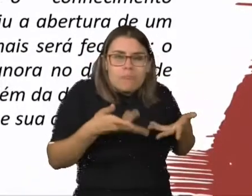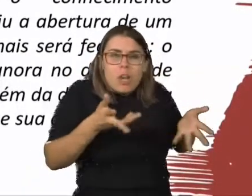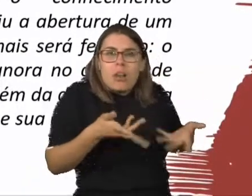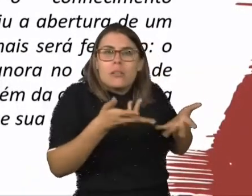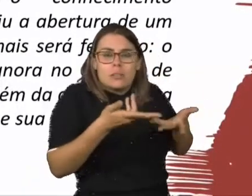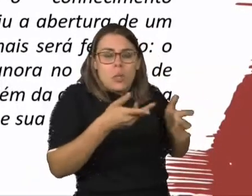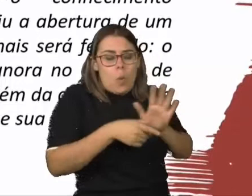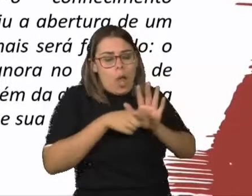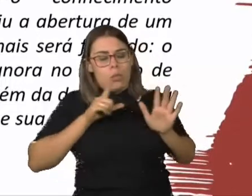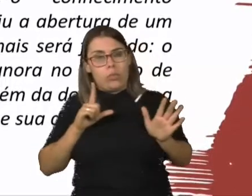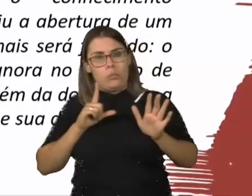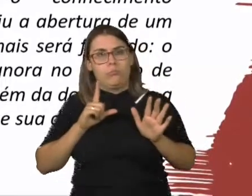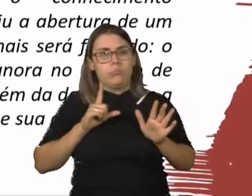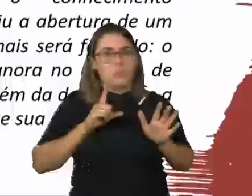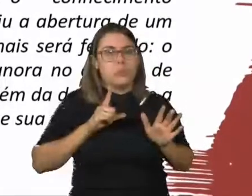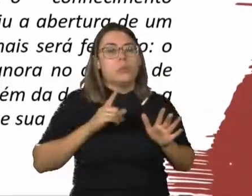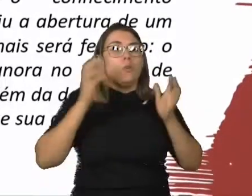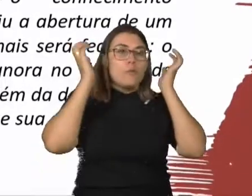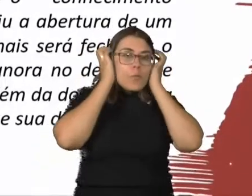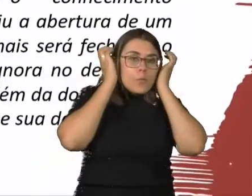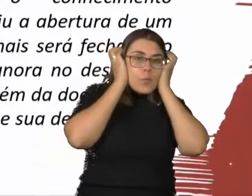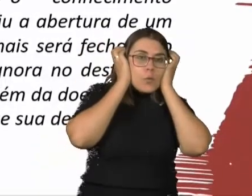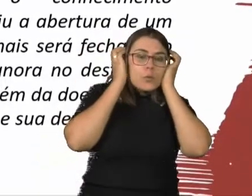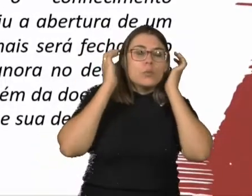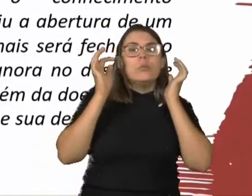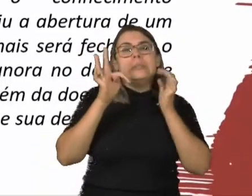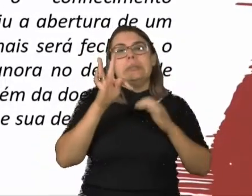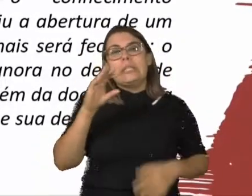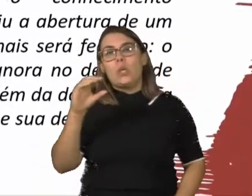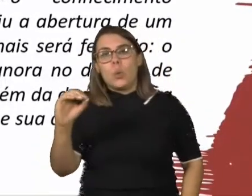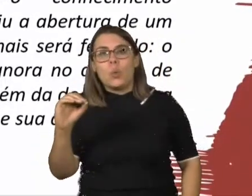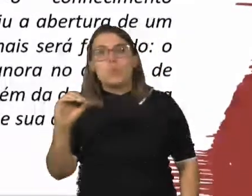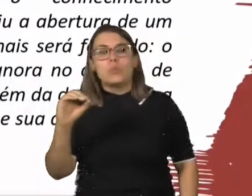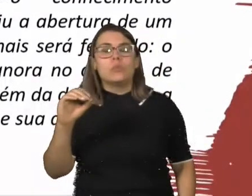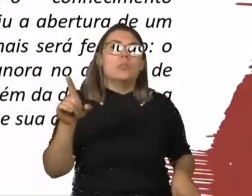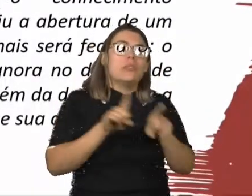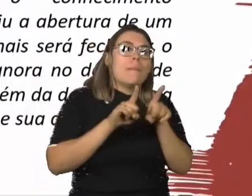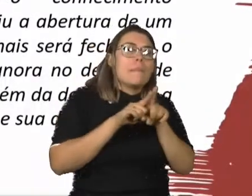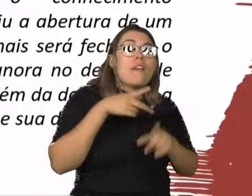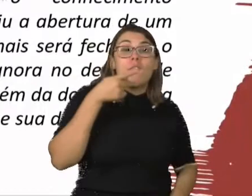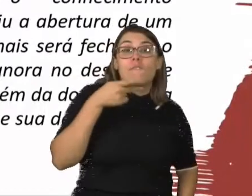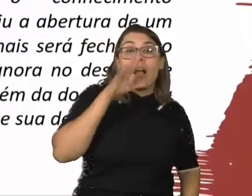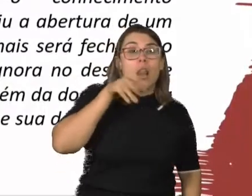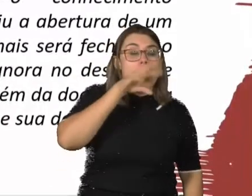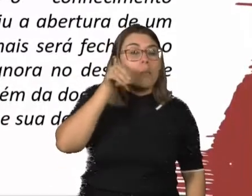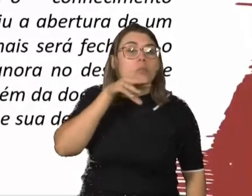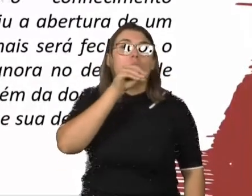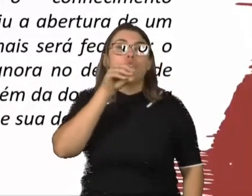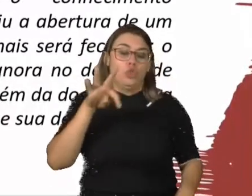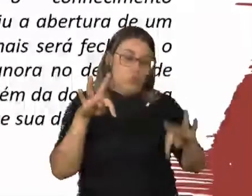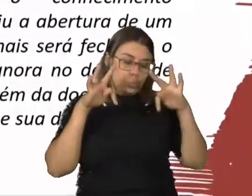diferentes áreas, como a Teó, como o Fono, trabalhou os aspectos sonatórios, trabalhou a sua fala, a Teó trabalhou as suas